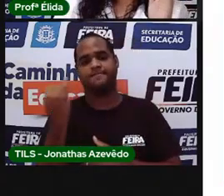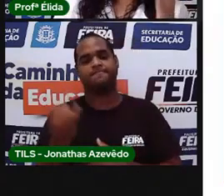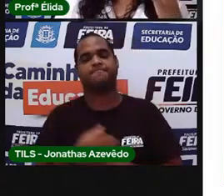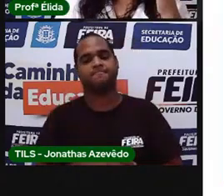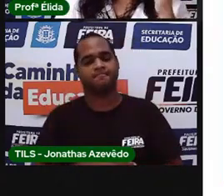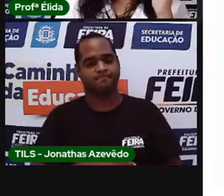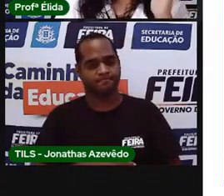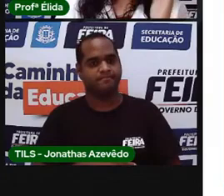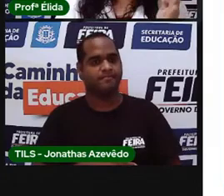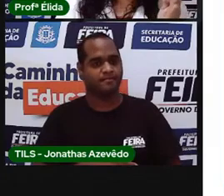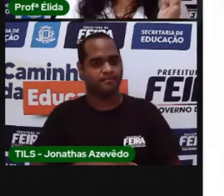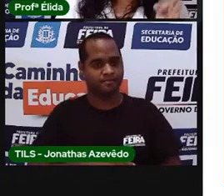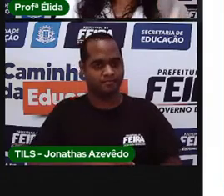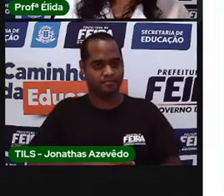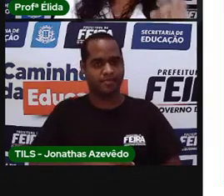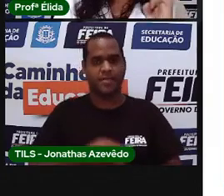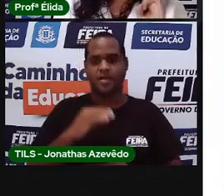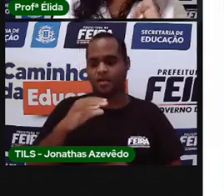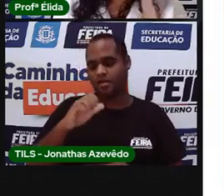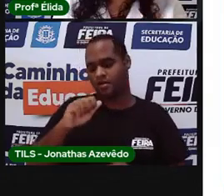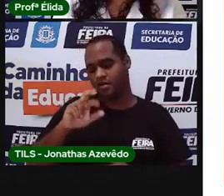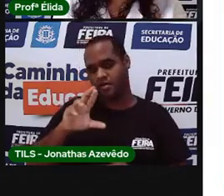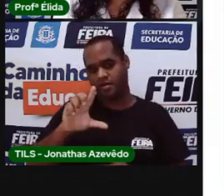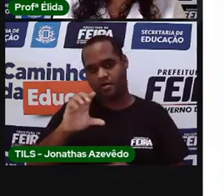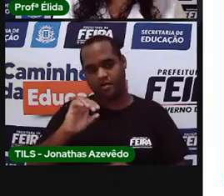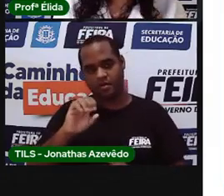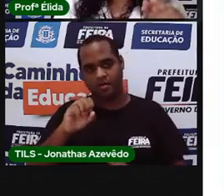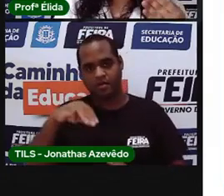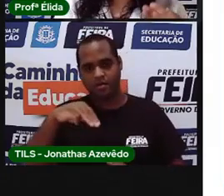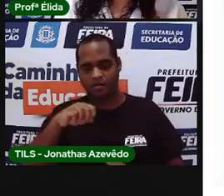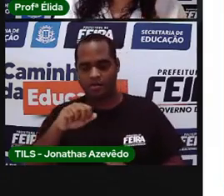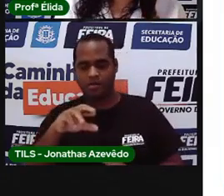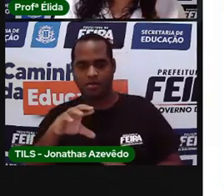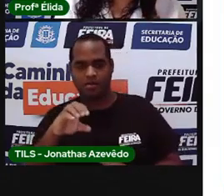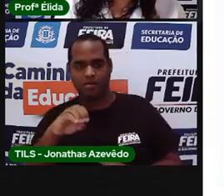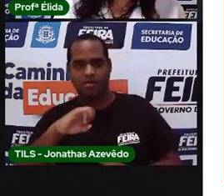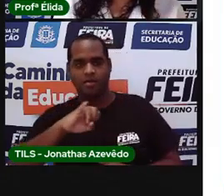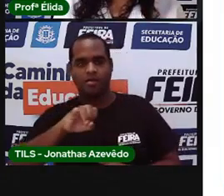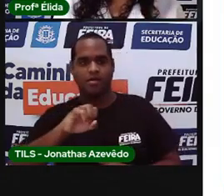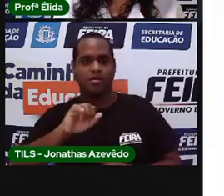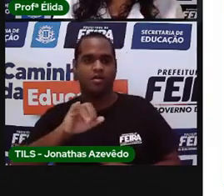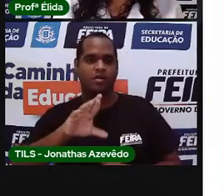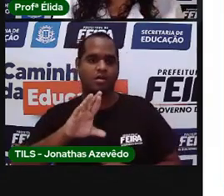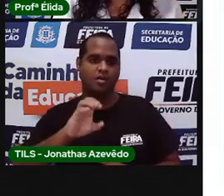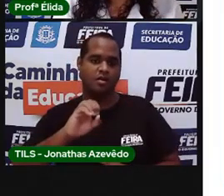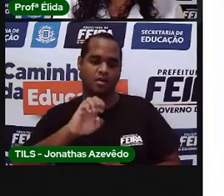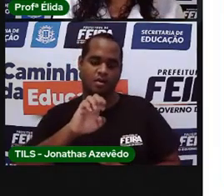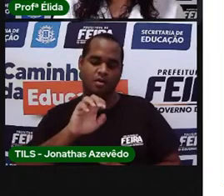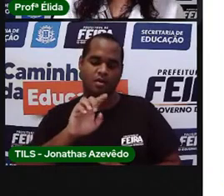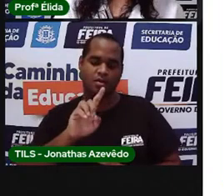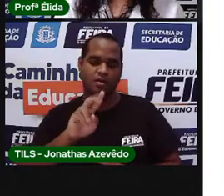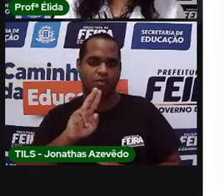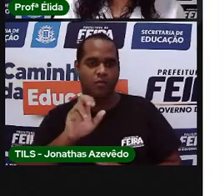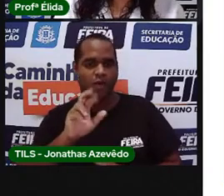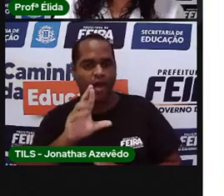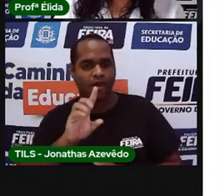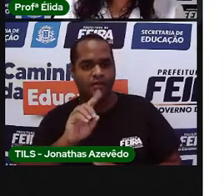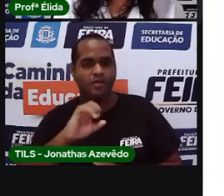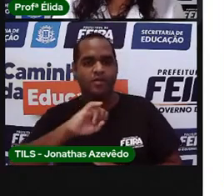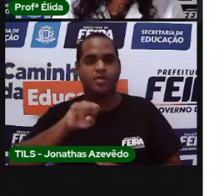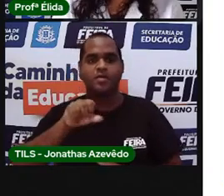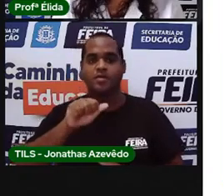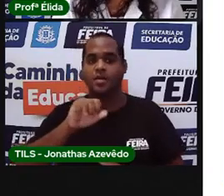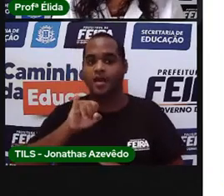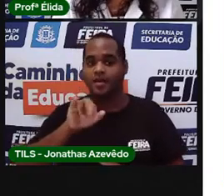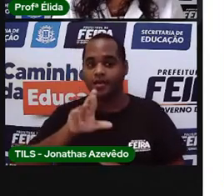Nós temos. Carlos, Marcos, Jairo, Eduardo, Jair,